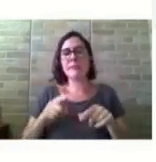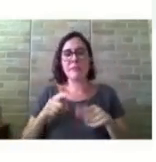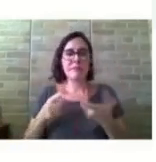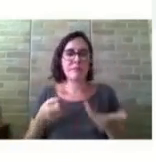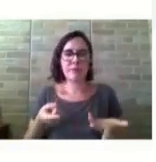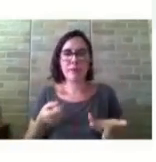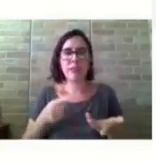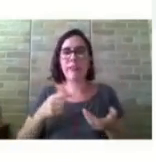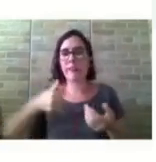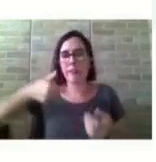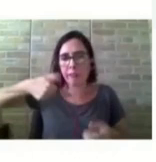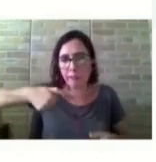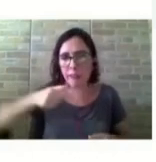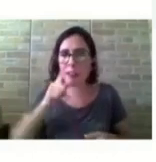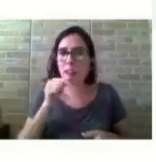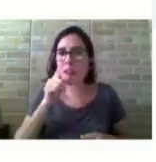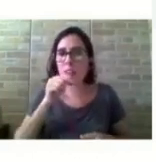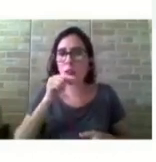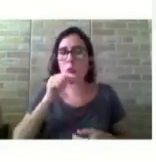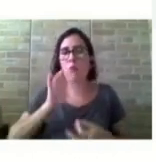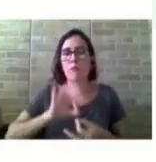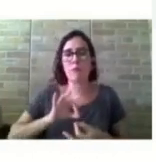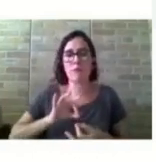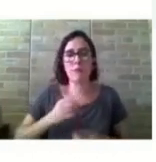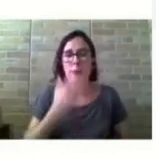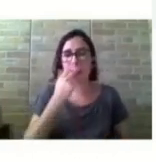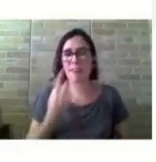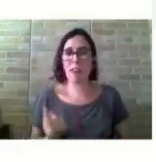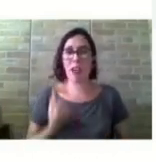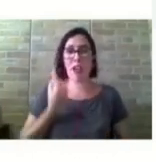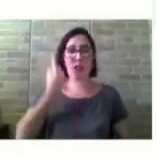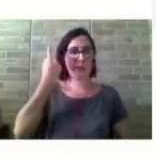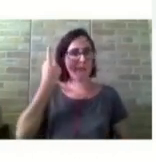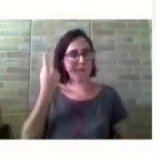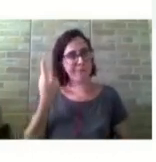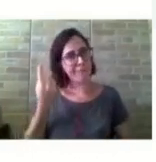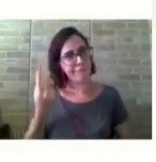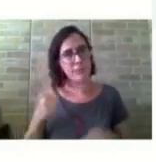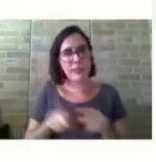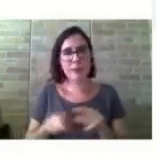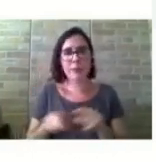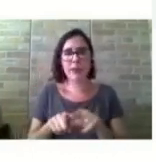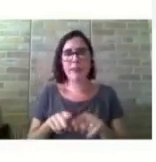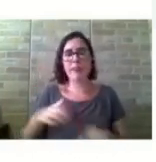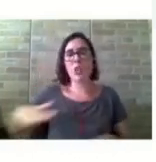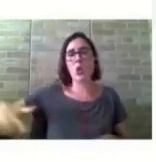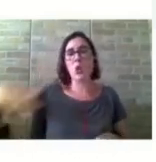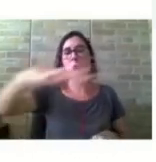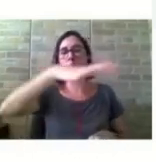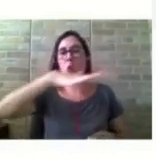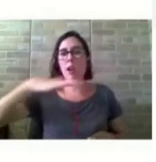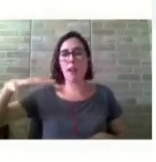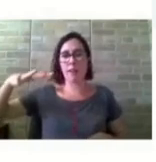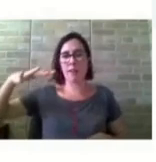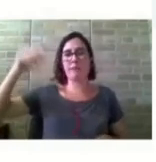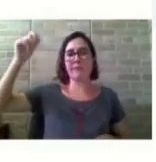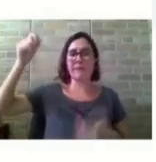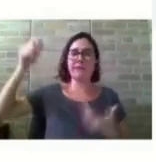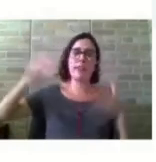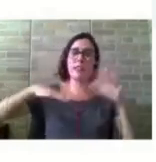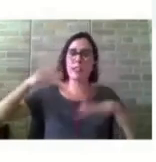Bebedouro com altura acessível, coberturas nas passarelas ao ar livre, banheiro adaptado fechado, né?